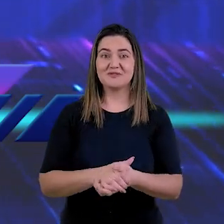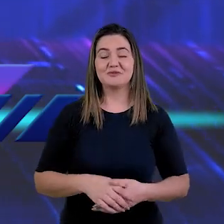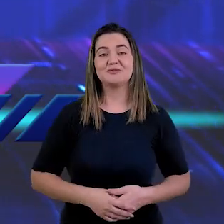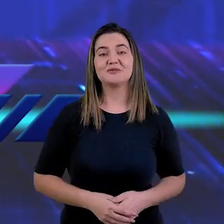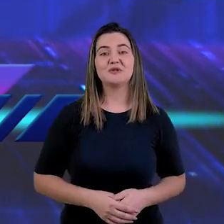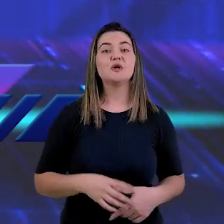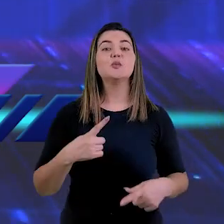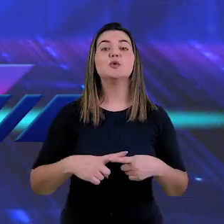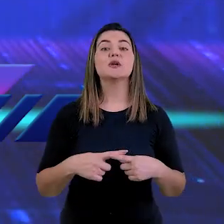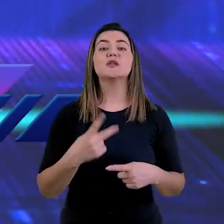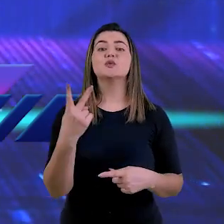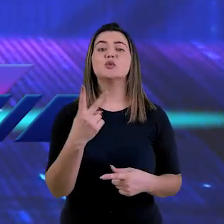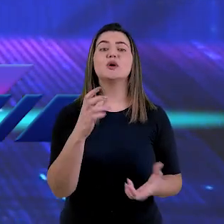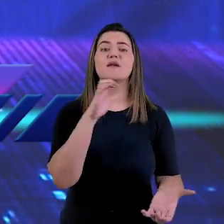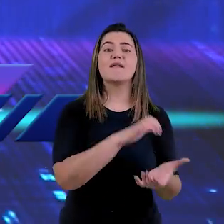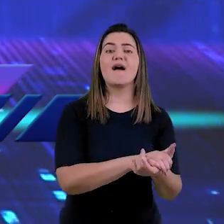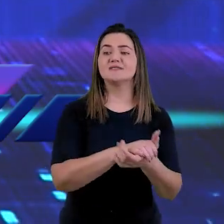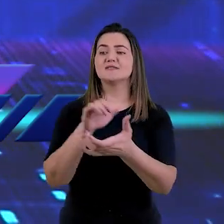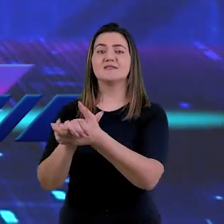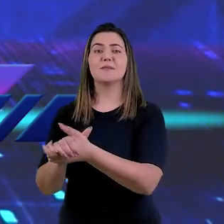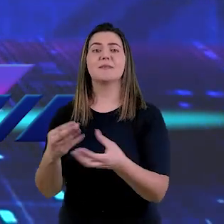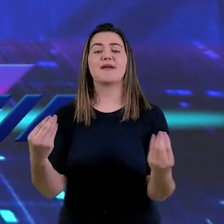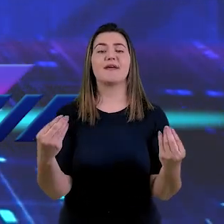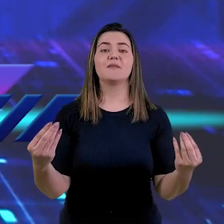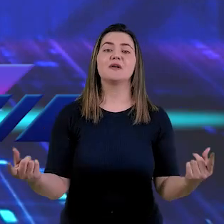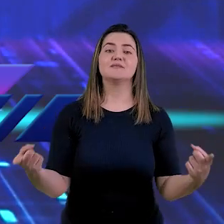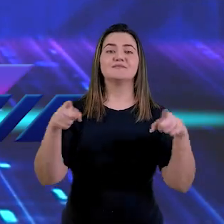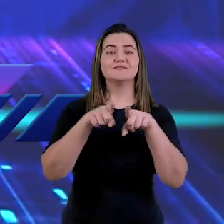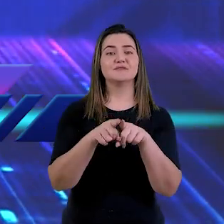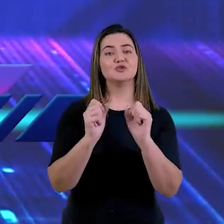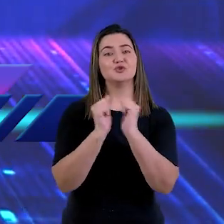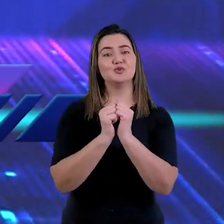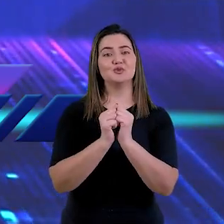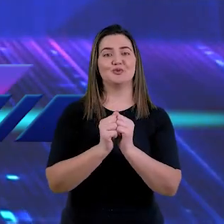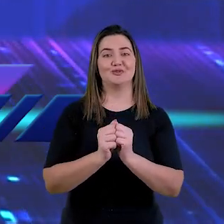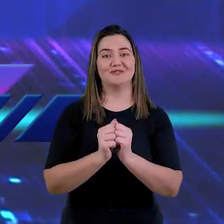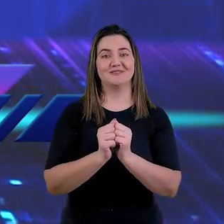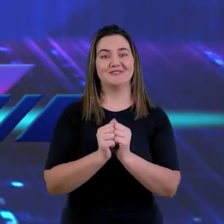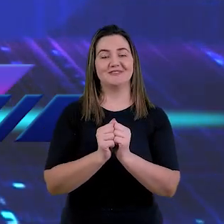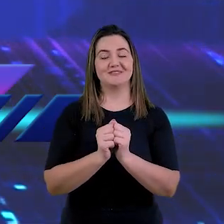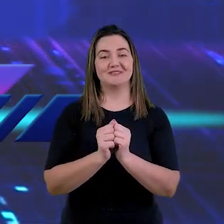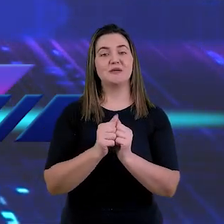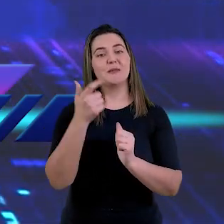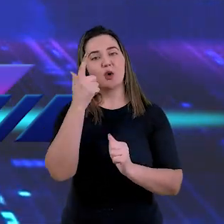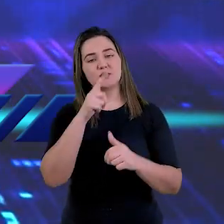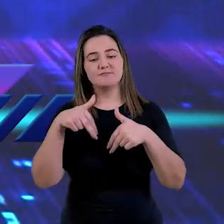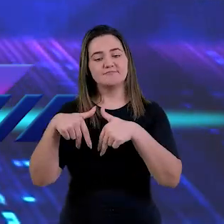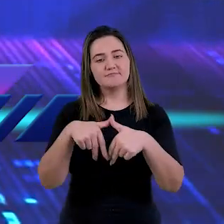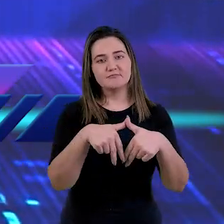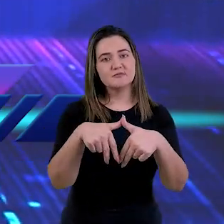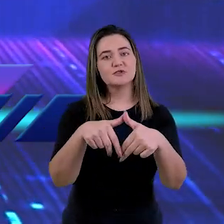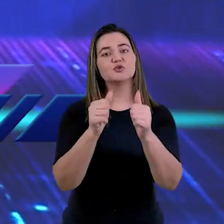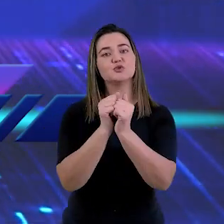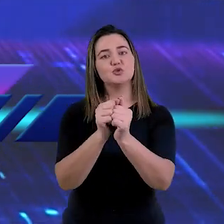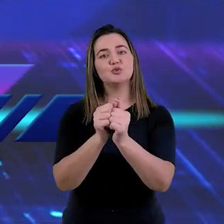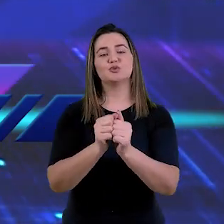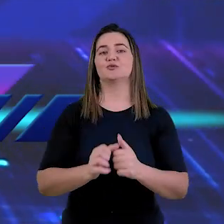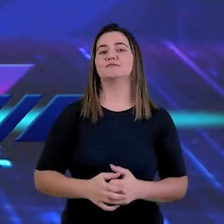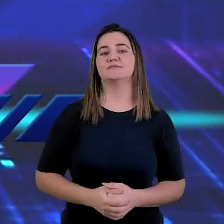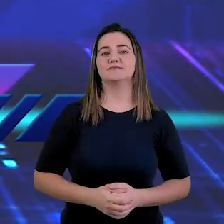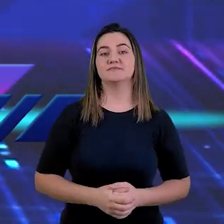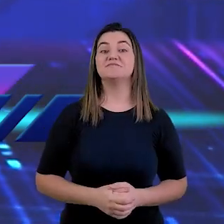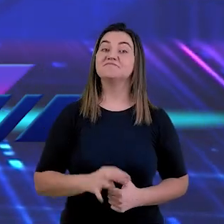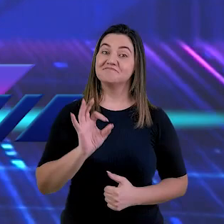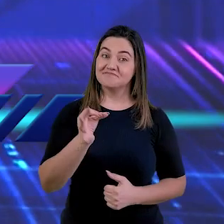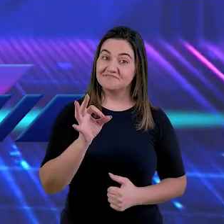é o casamento. Por que duas pessoas se casam? Para viverem juntos, para partilharem da vida juntos, para caminharem juntos.